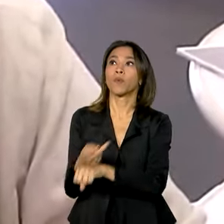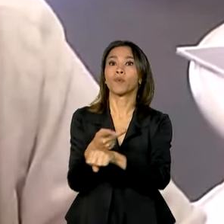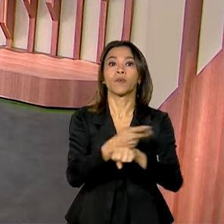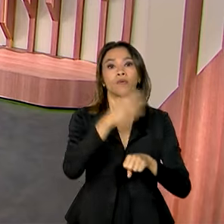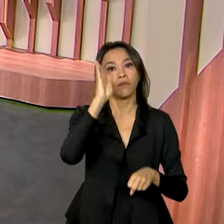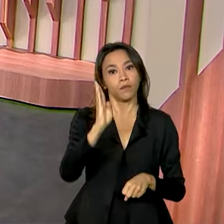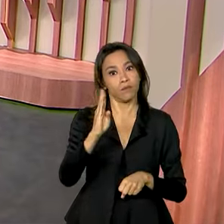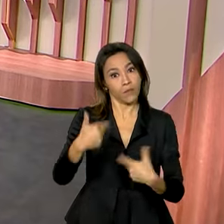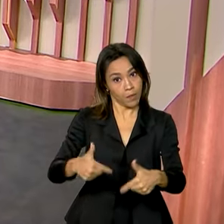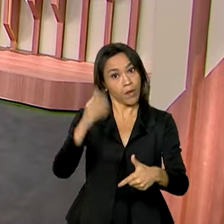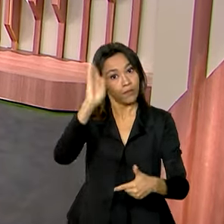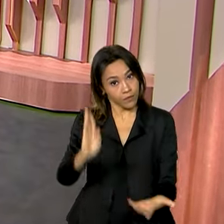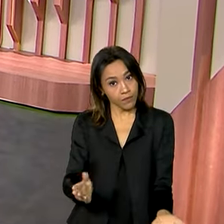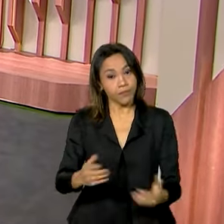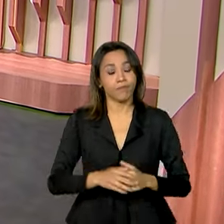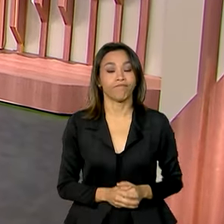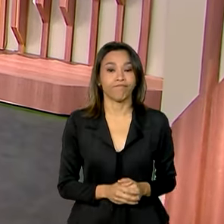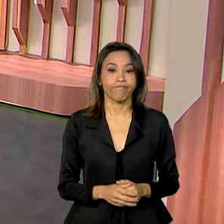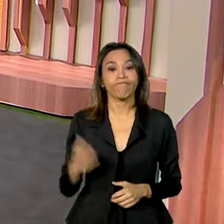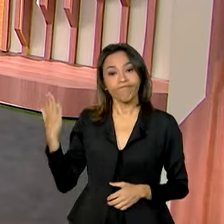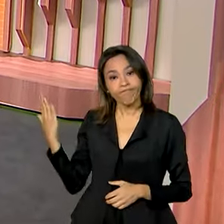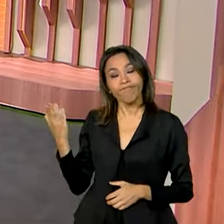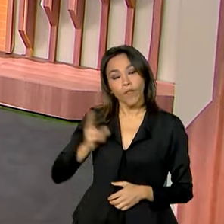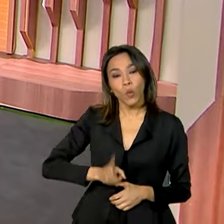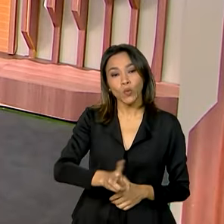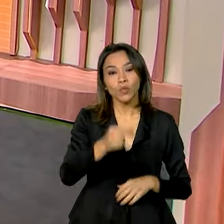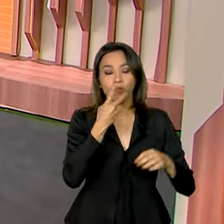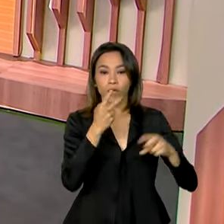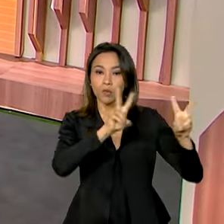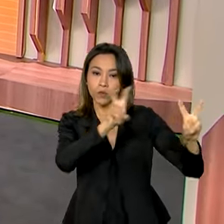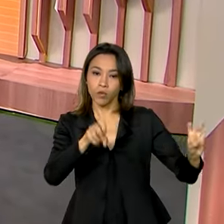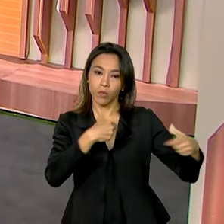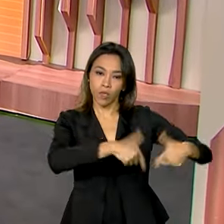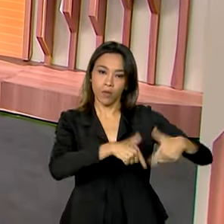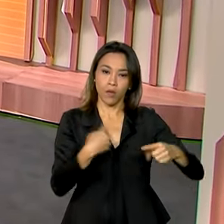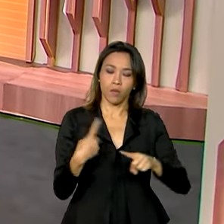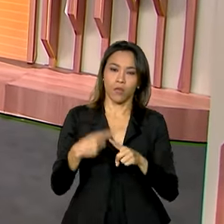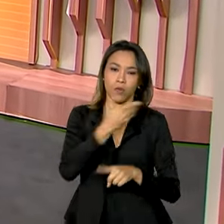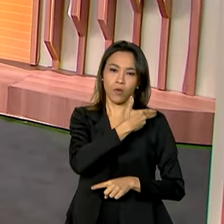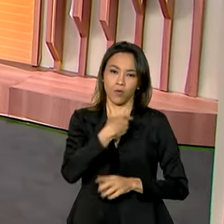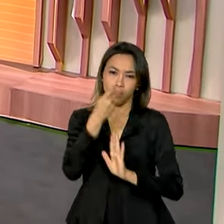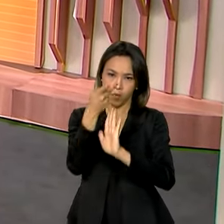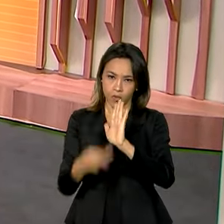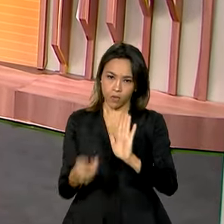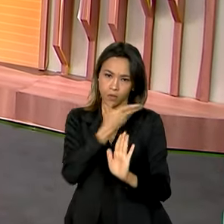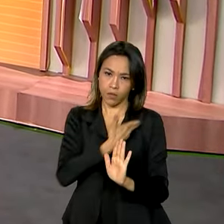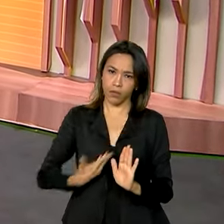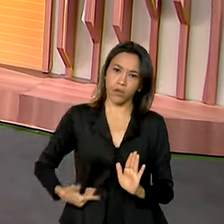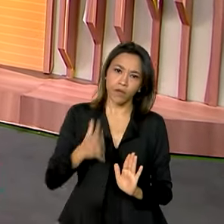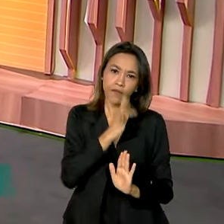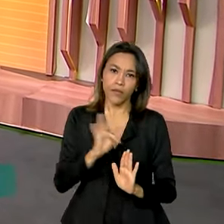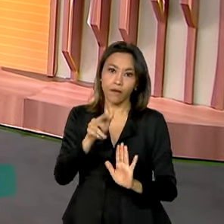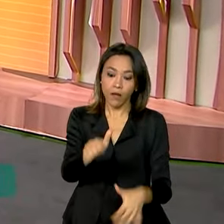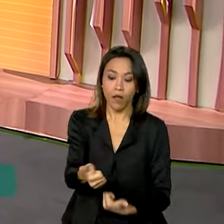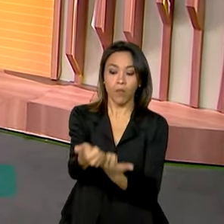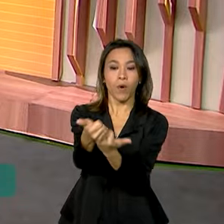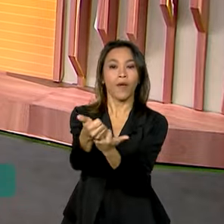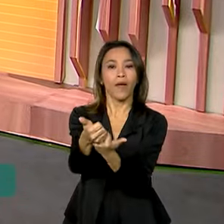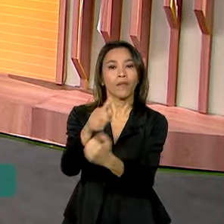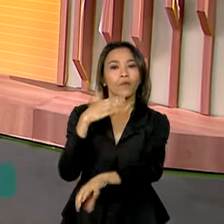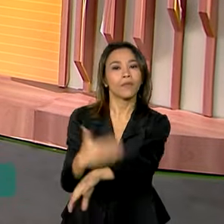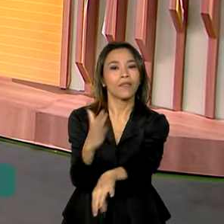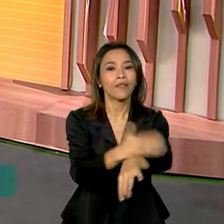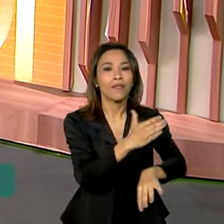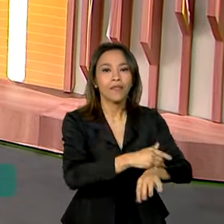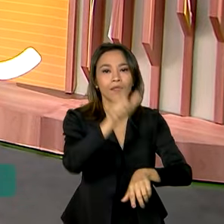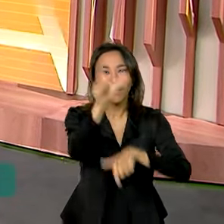Brasil. E a gente continua falando de trabalho porque um projeto do governo federal vai ajudar na qualificação de trabalhadoras